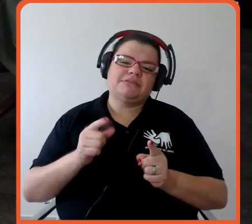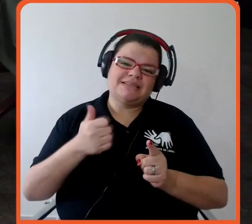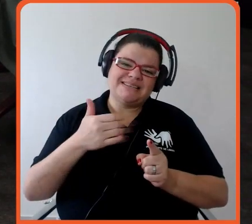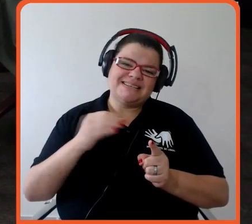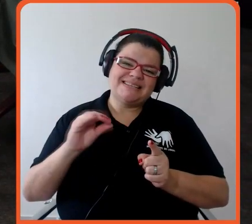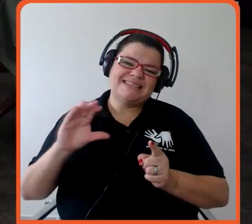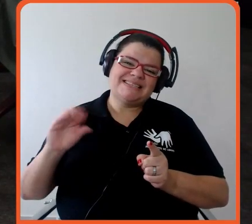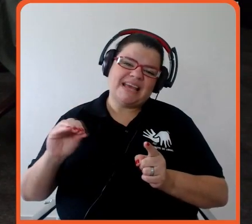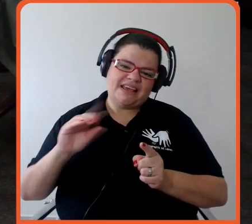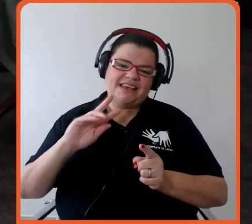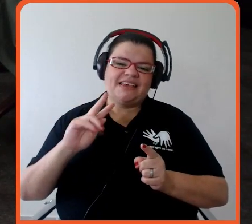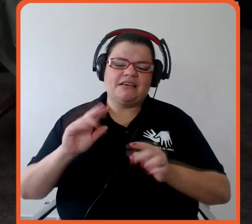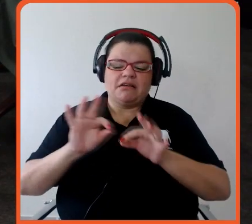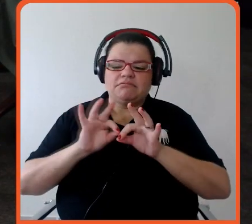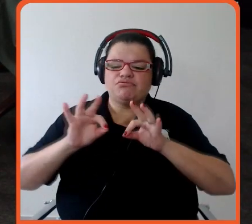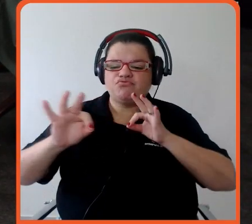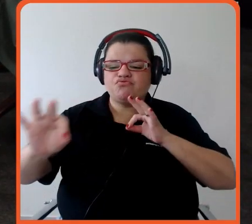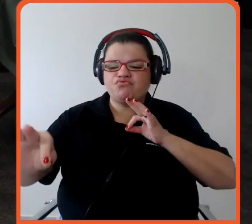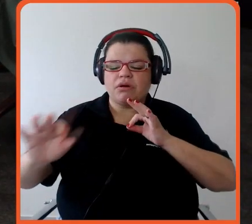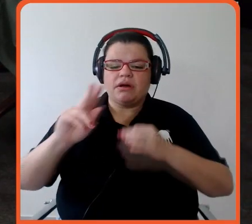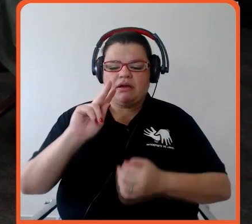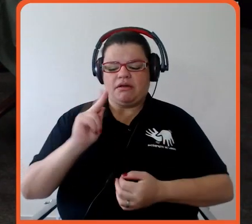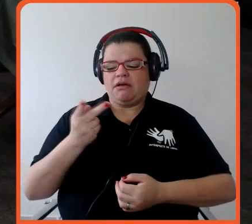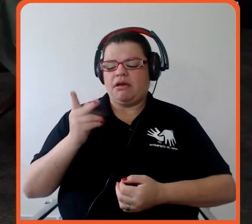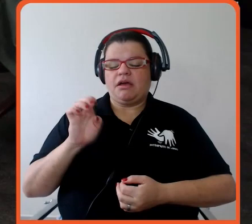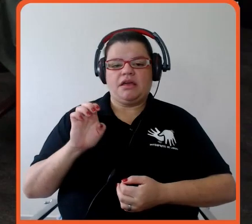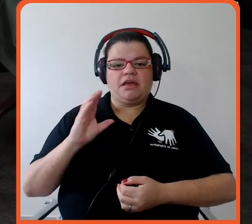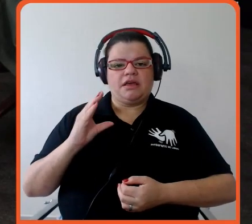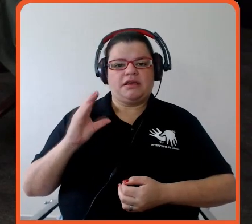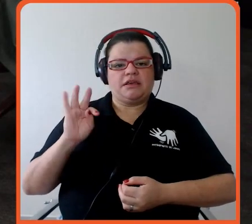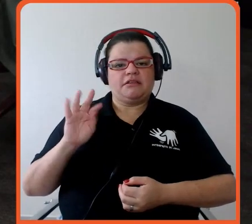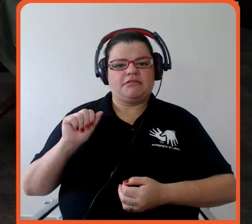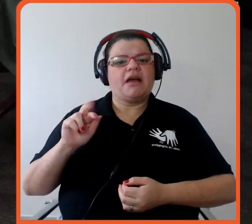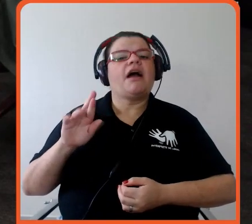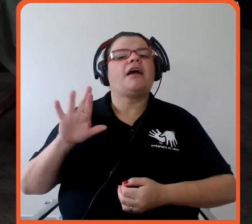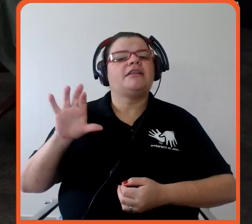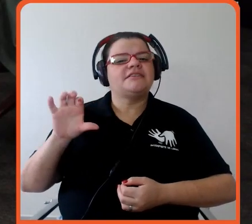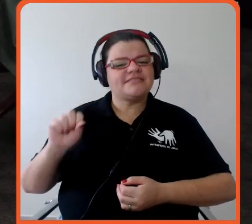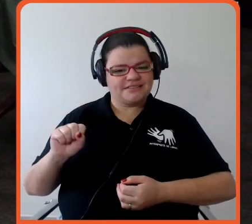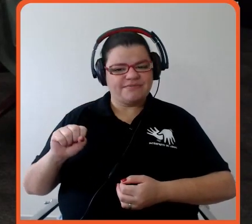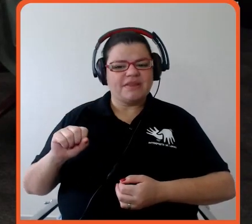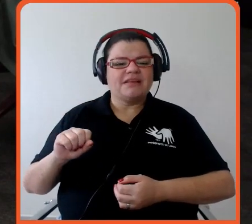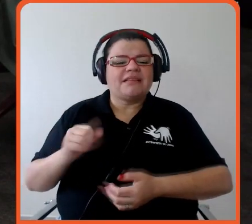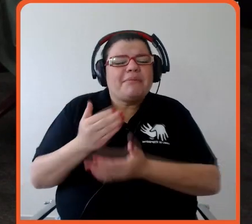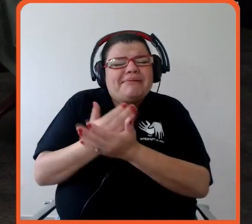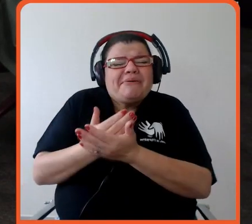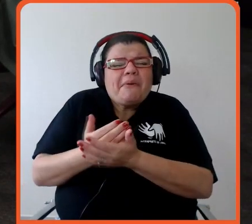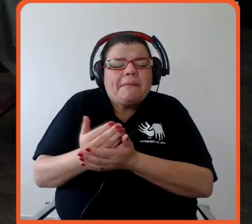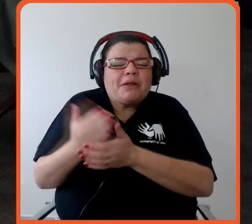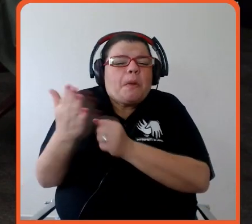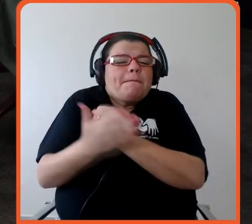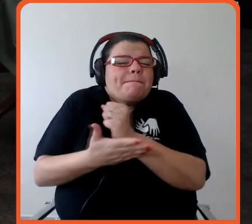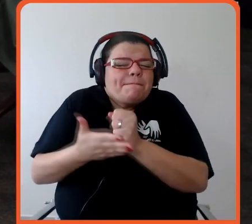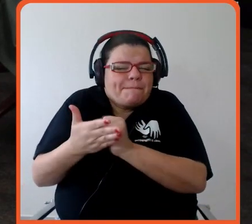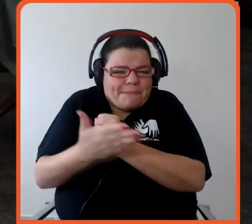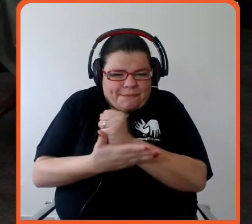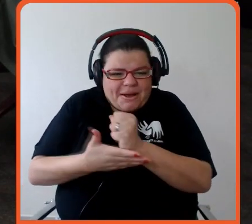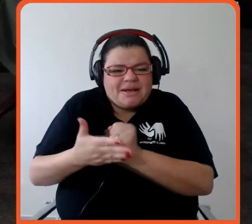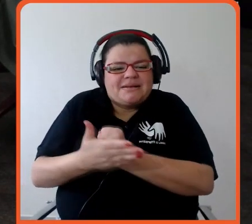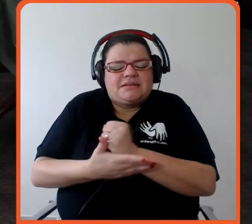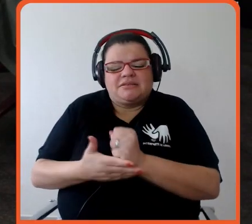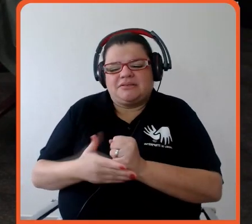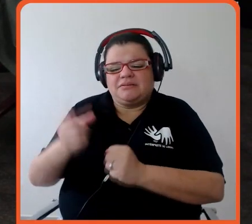início da produção pecuária que é na cria, né. Esses produtores, eles têm baixo